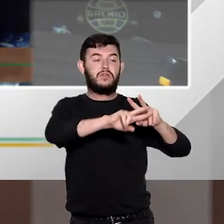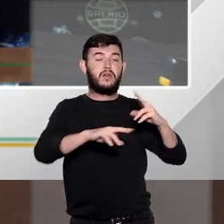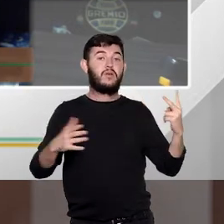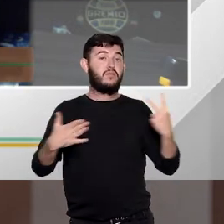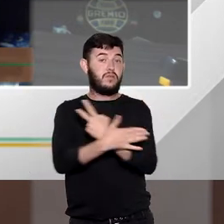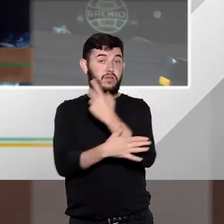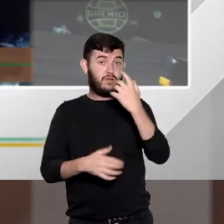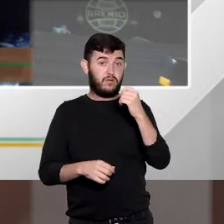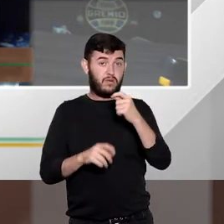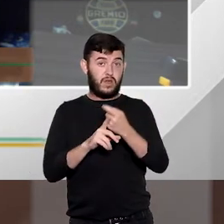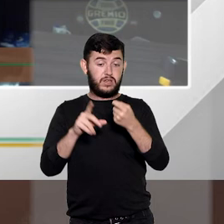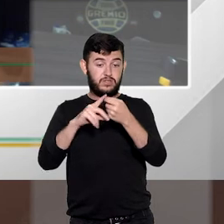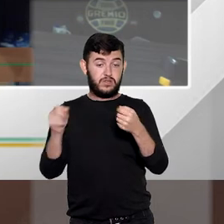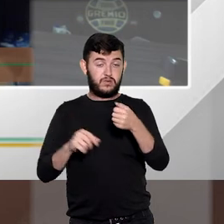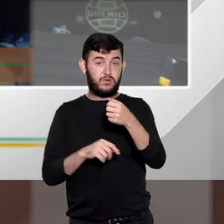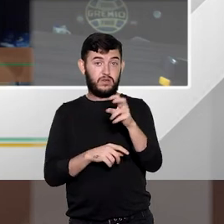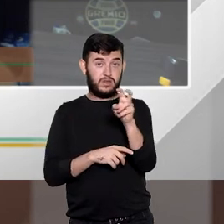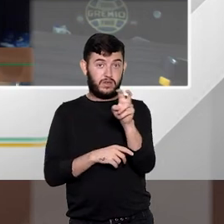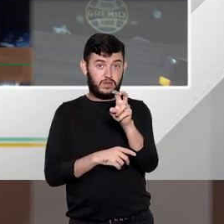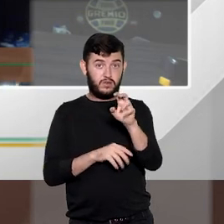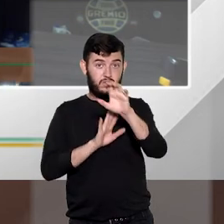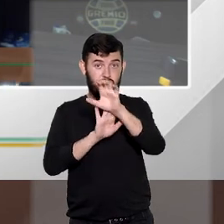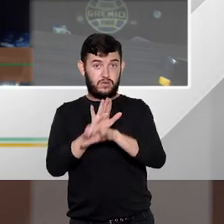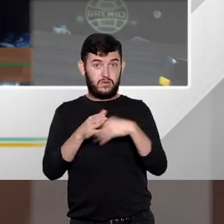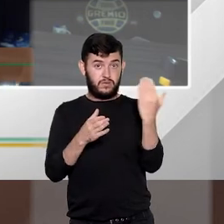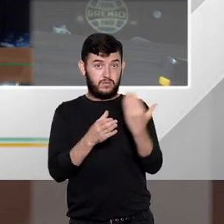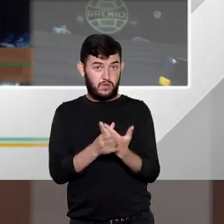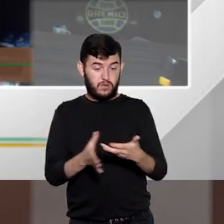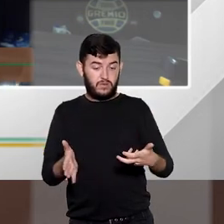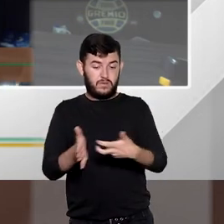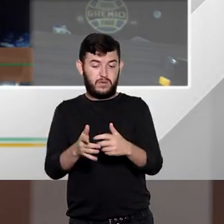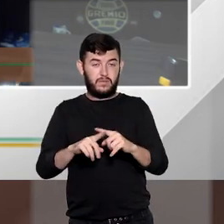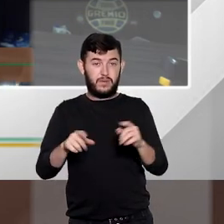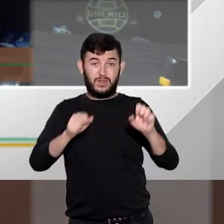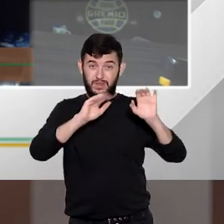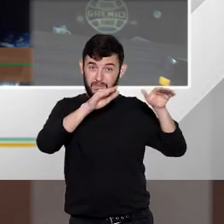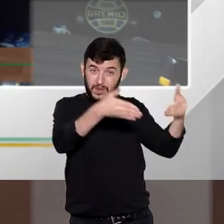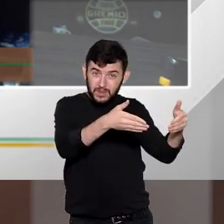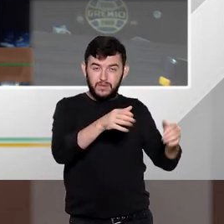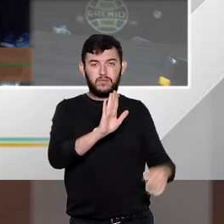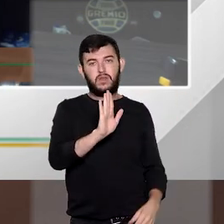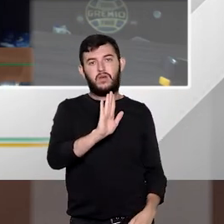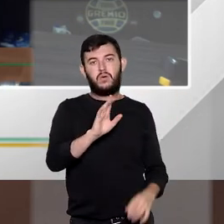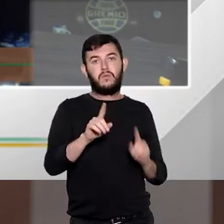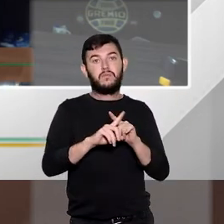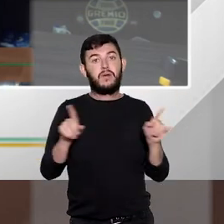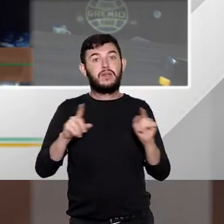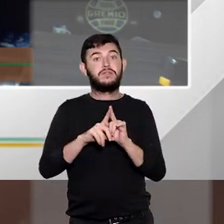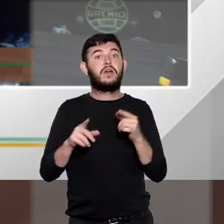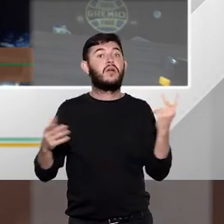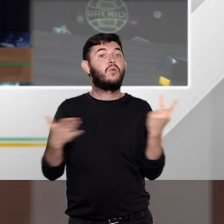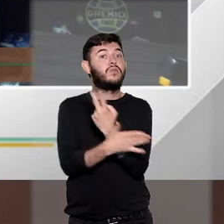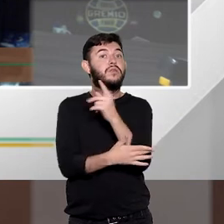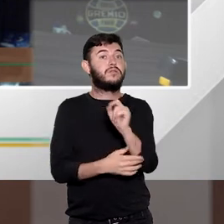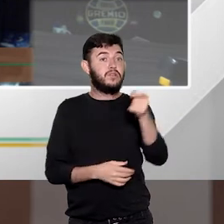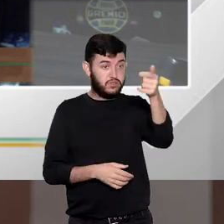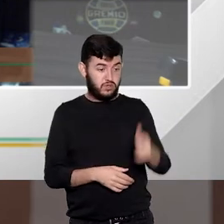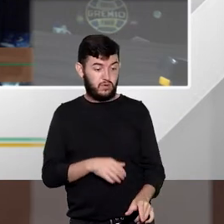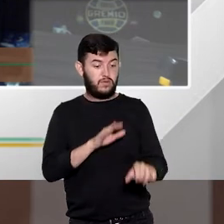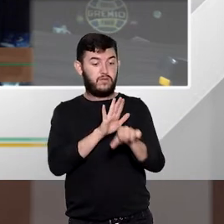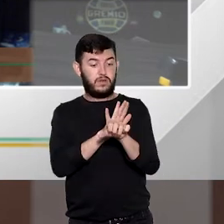reincidente e aí é curioso porque não é reincidente específico pelo mesmo tipo penal mas é reincidente pela